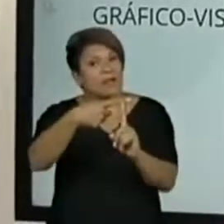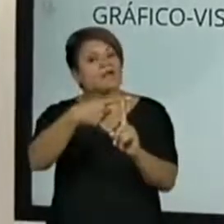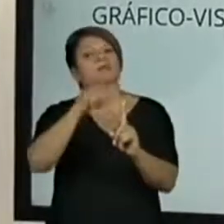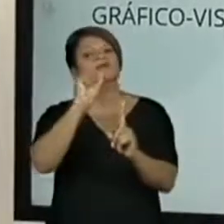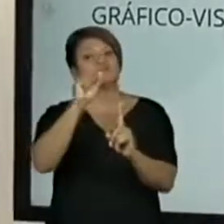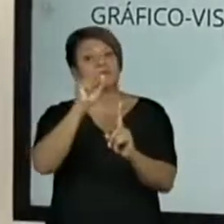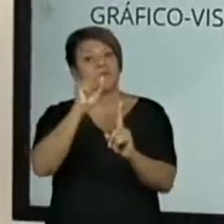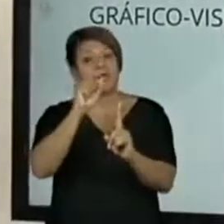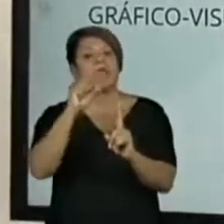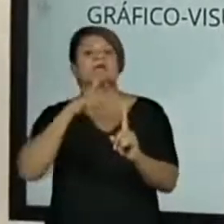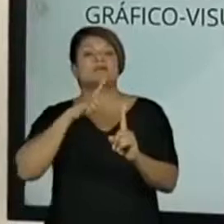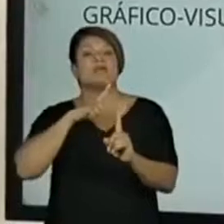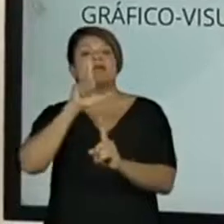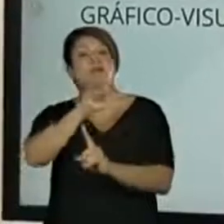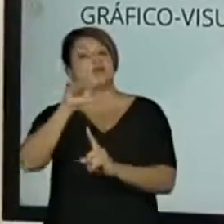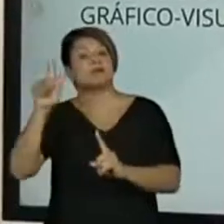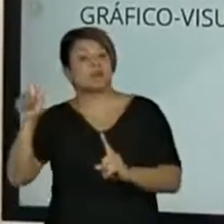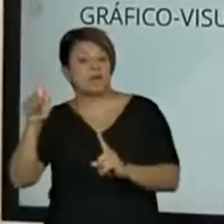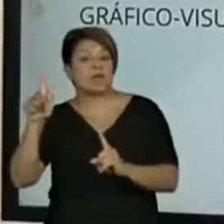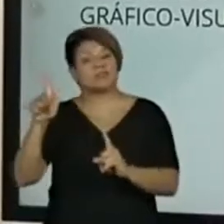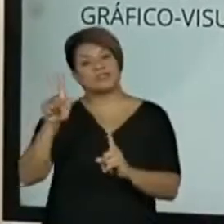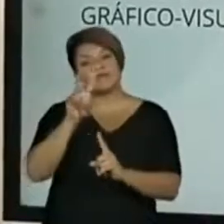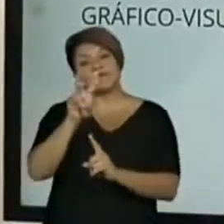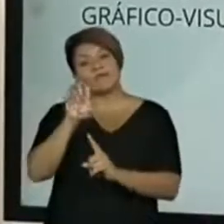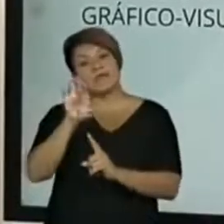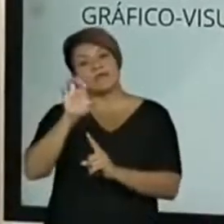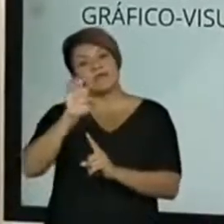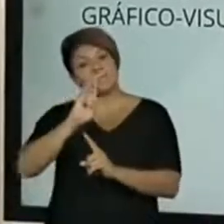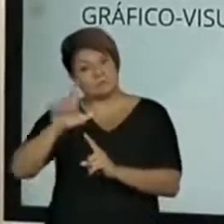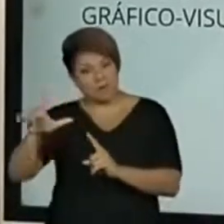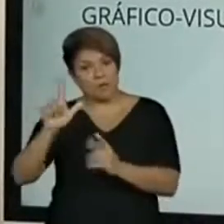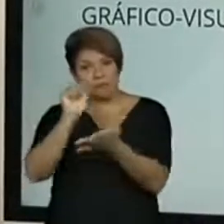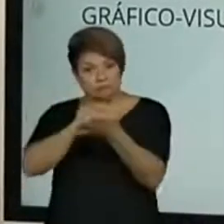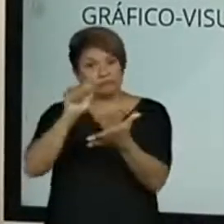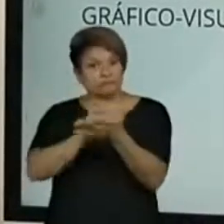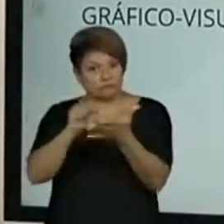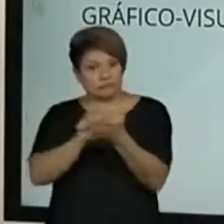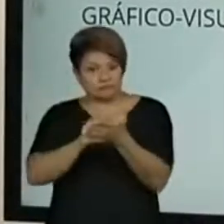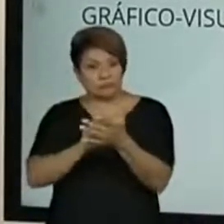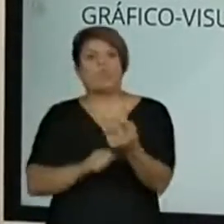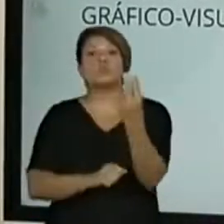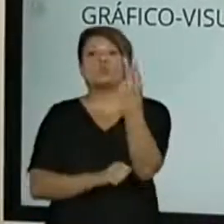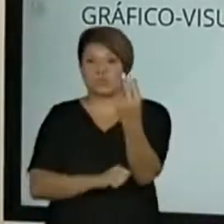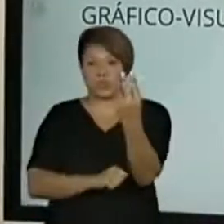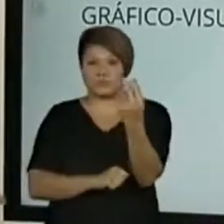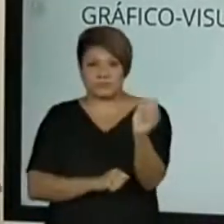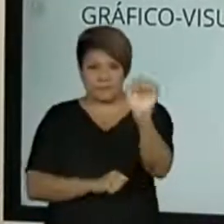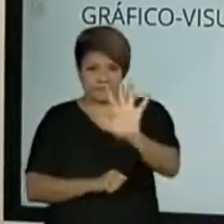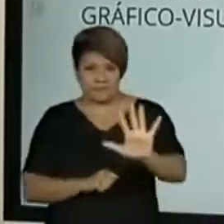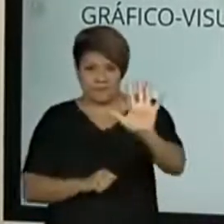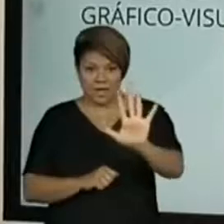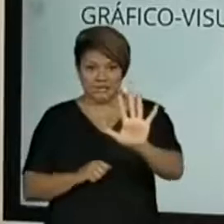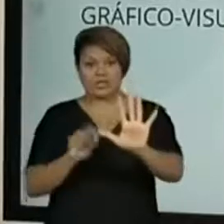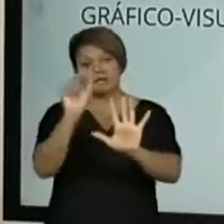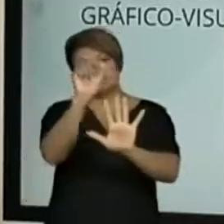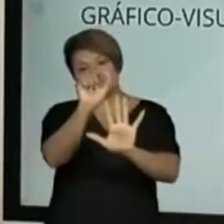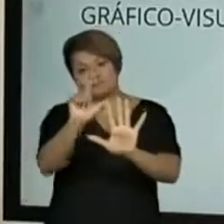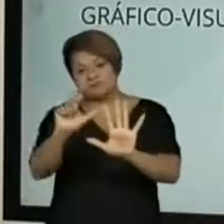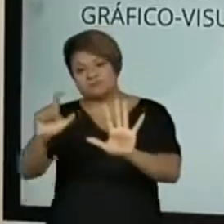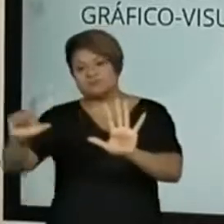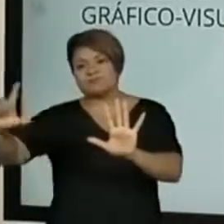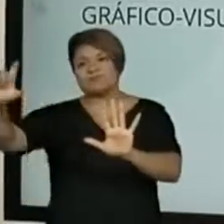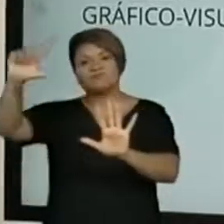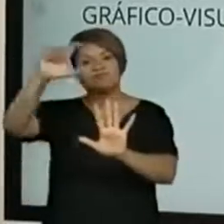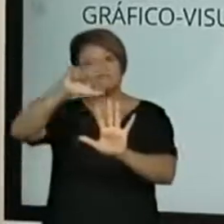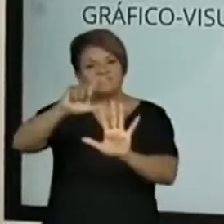linguagem verbal, que é o que está escrito ali, né? Então, são duas aliadas para que a gente entenda aí tudo o que